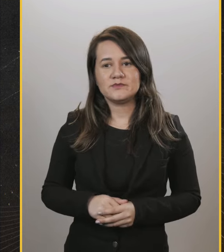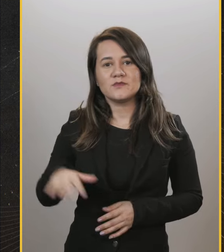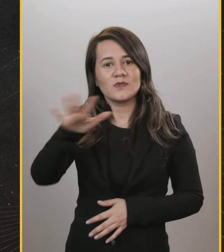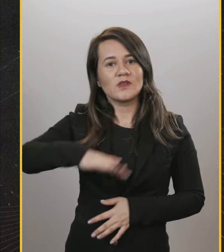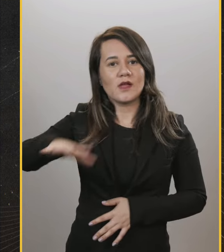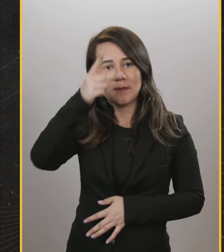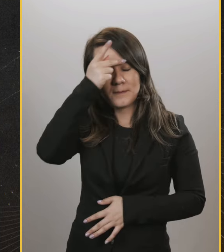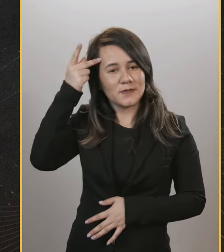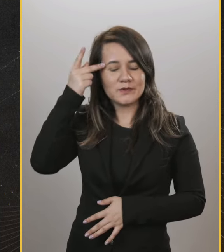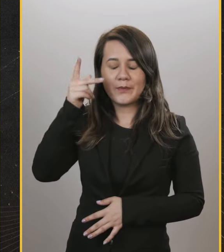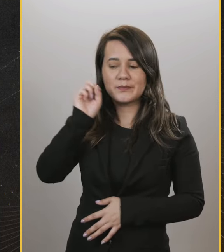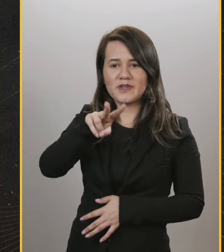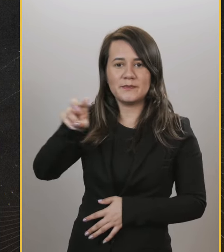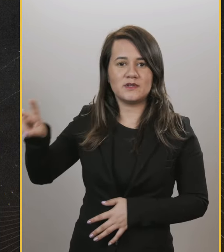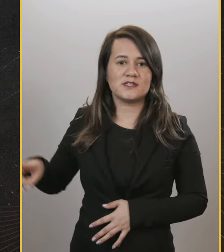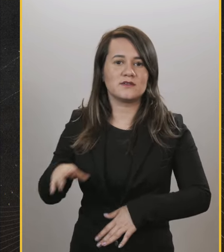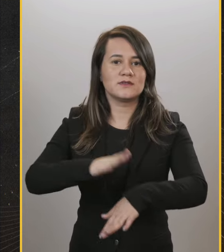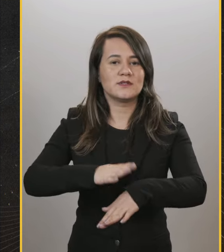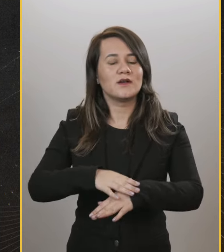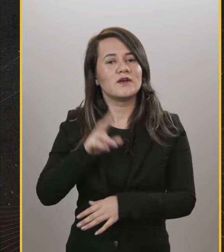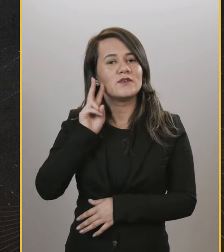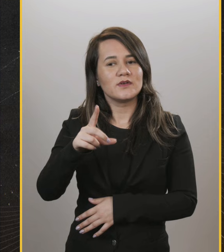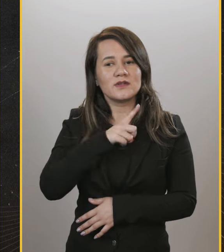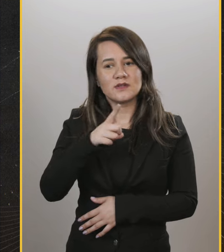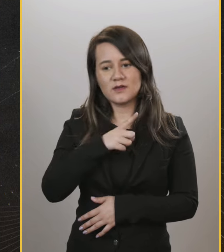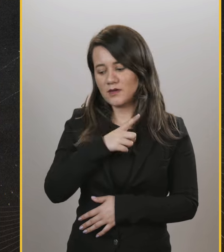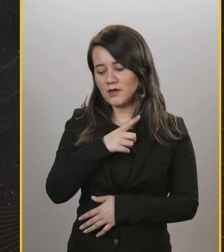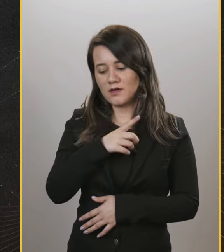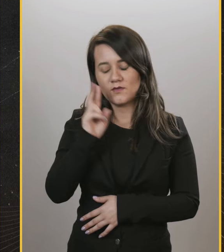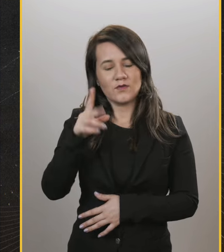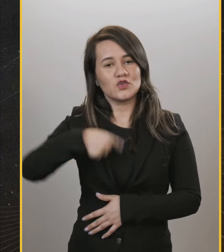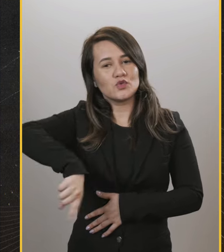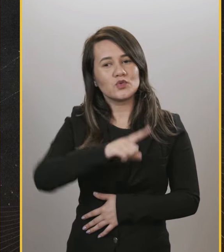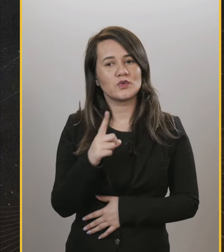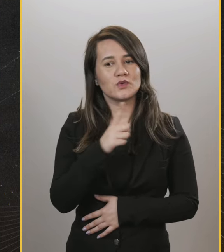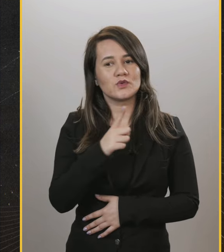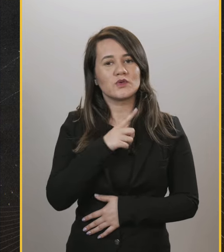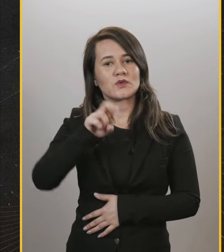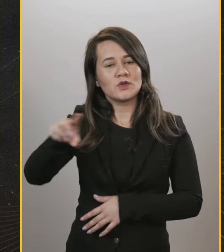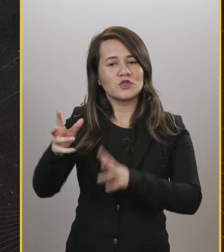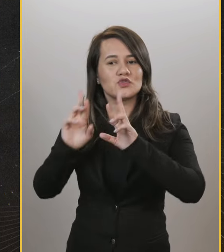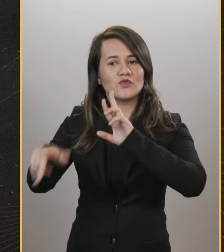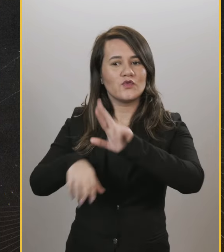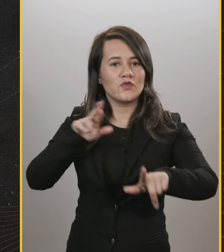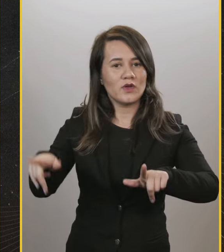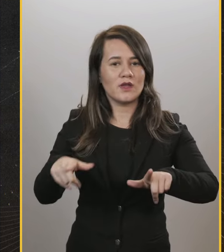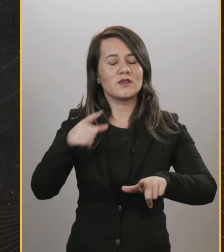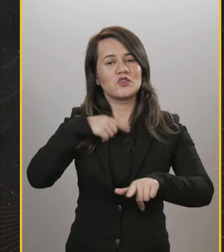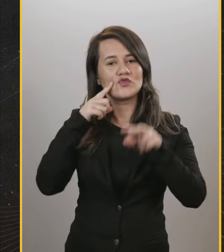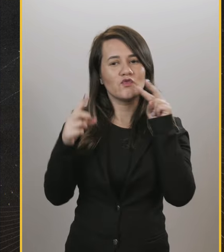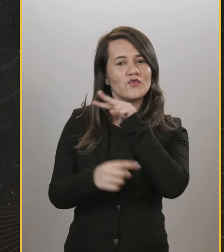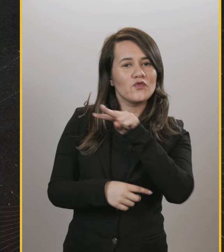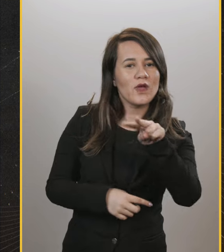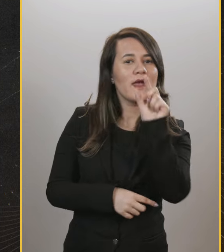mas a polarização está aí, É um fenômeno mundial. Pois é. E aí, cara, eu sinto que a gente perde, nós que estamos do